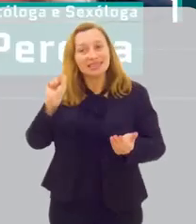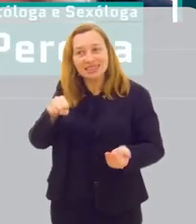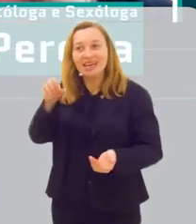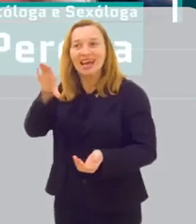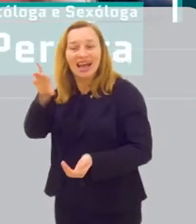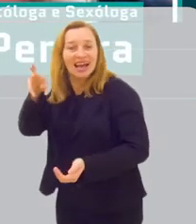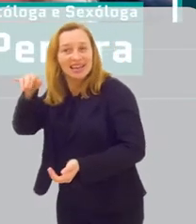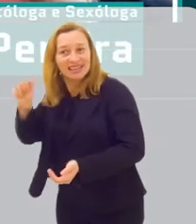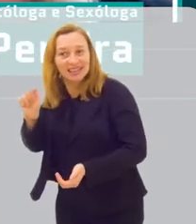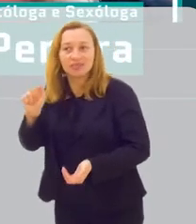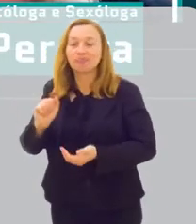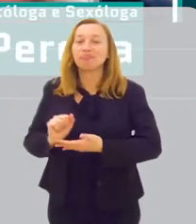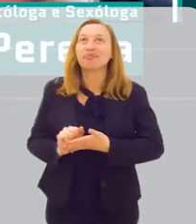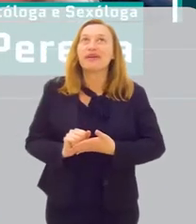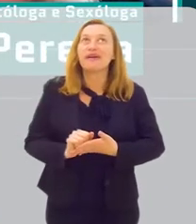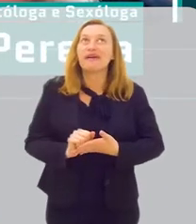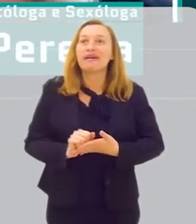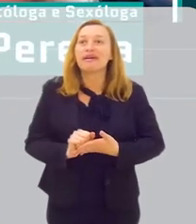Exatamente. Karina,